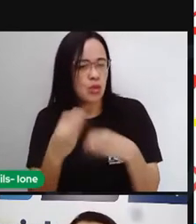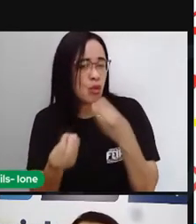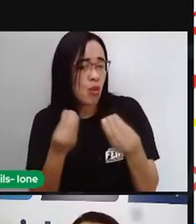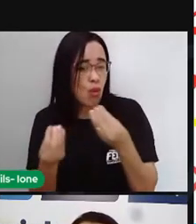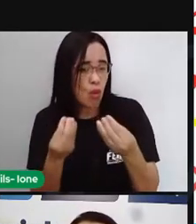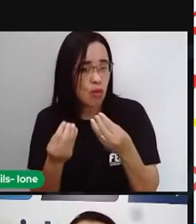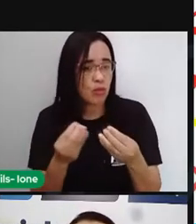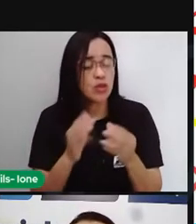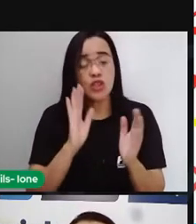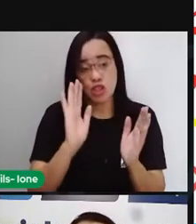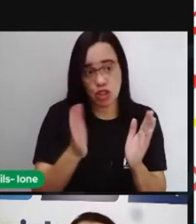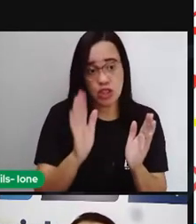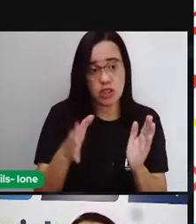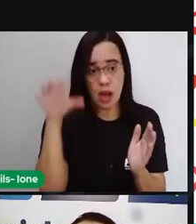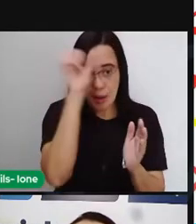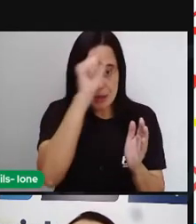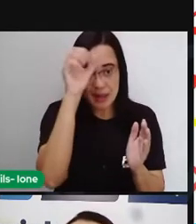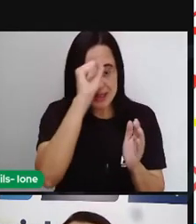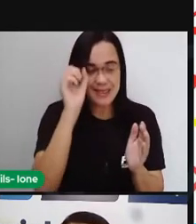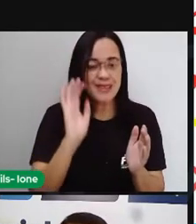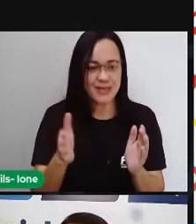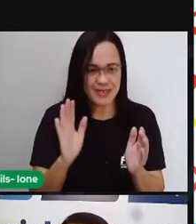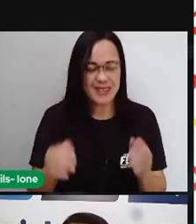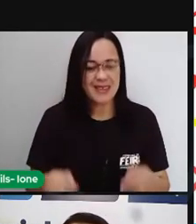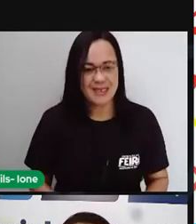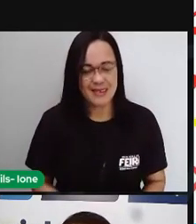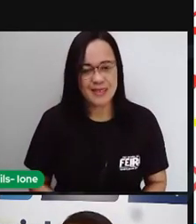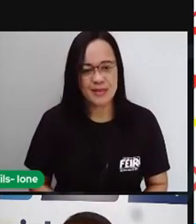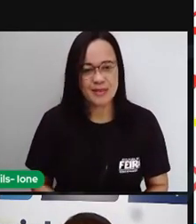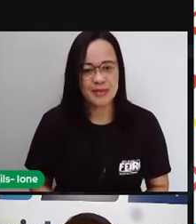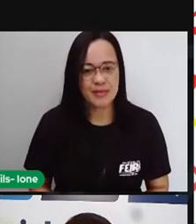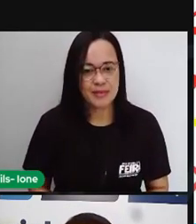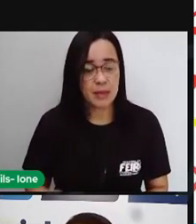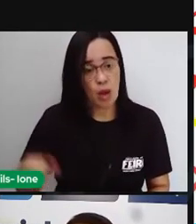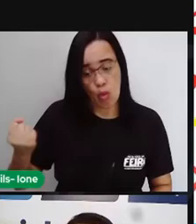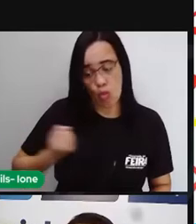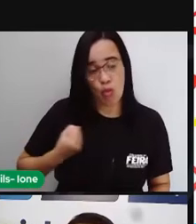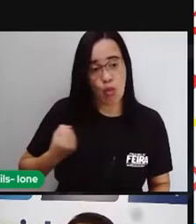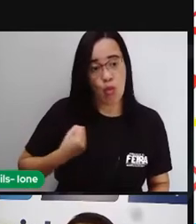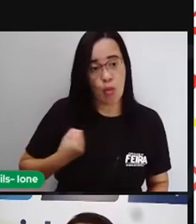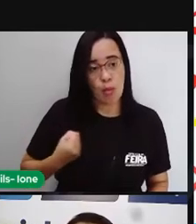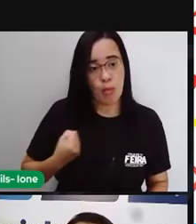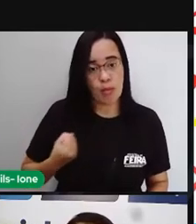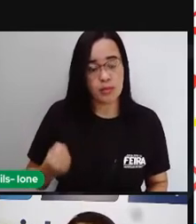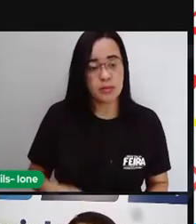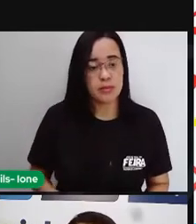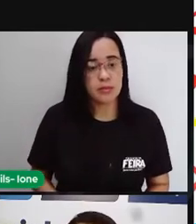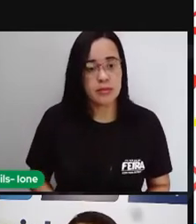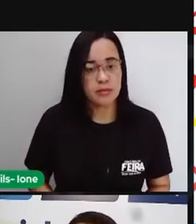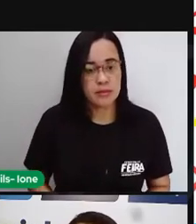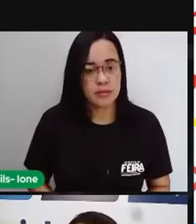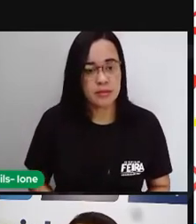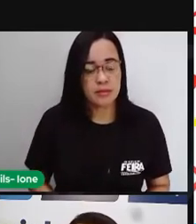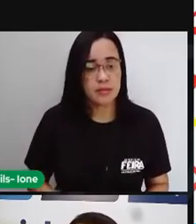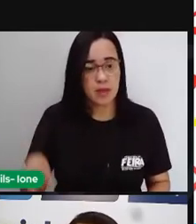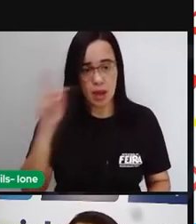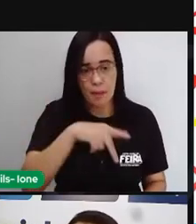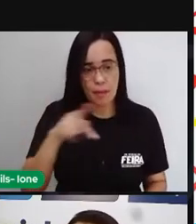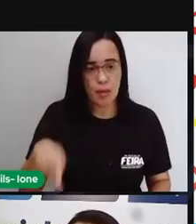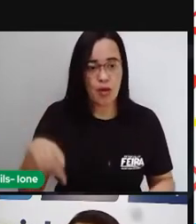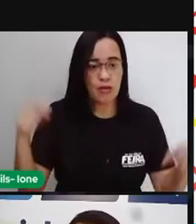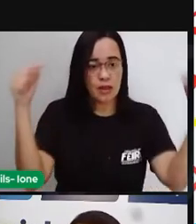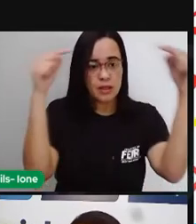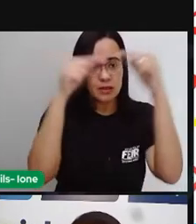relógio digital quanto num relógio analógico. Mas a Pro não vai falar de relógio aqui, não. A Pro vai associar aí esses